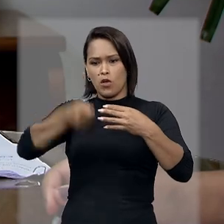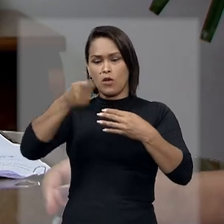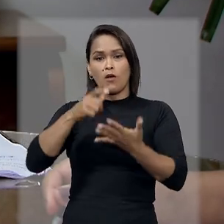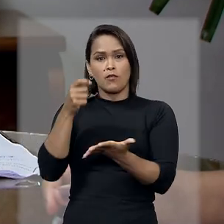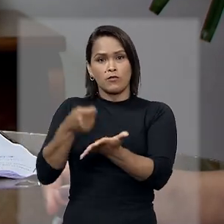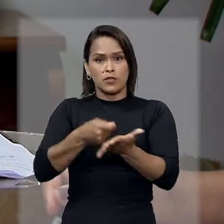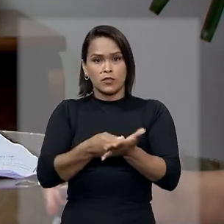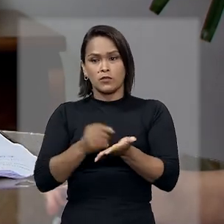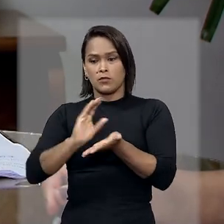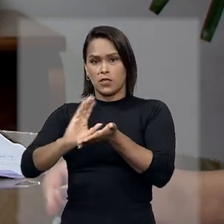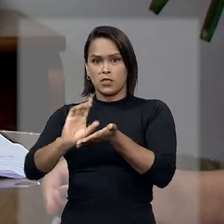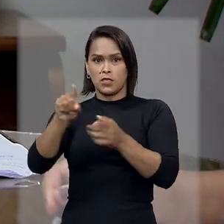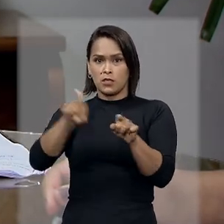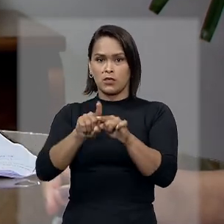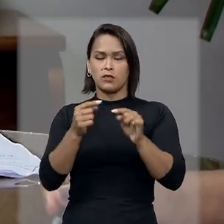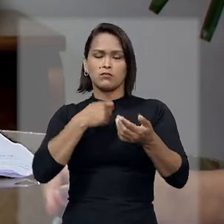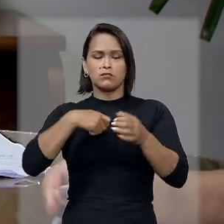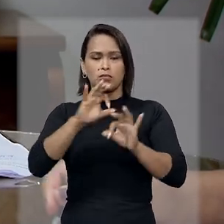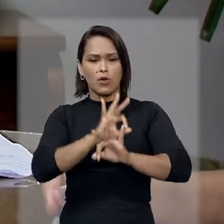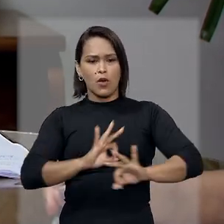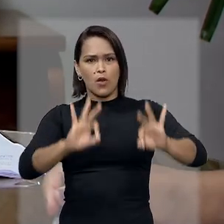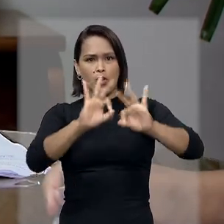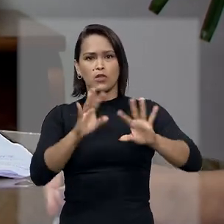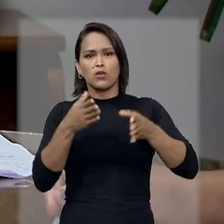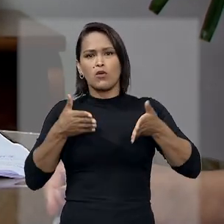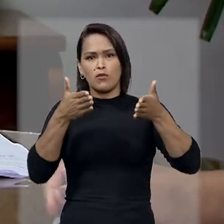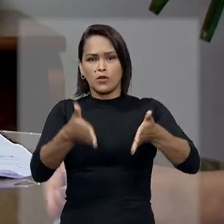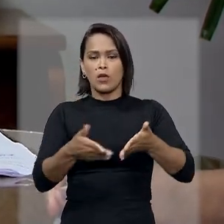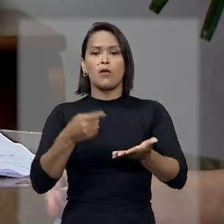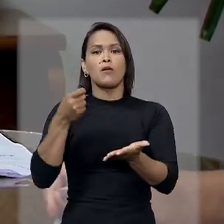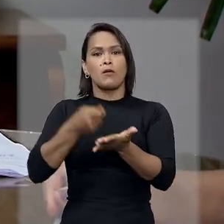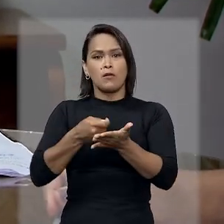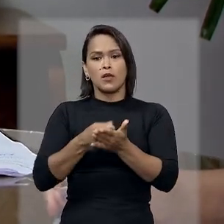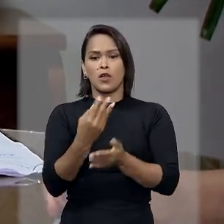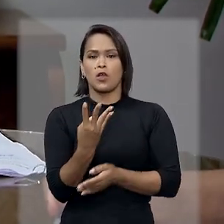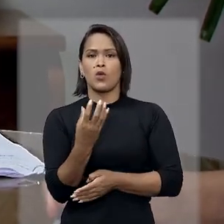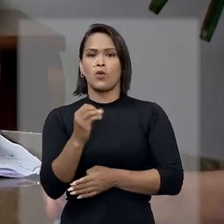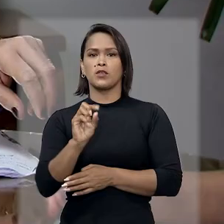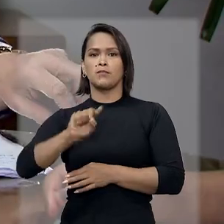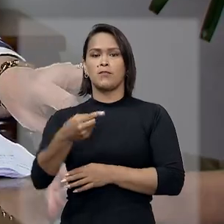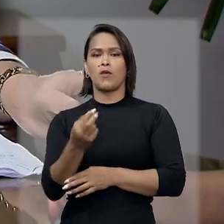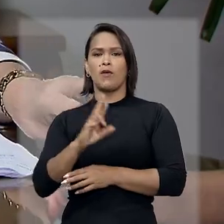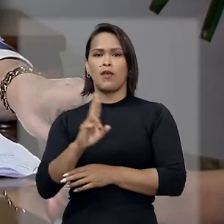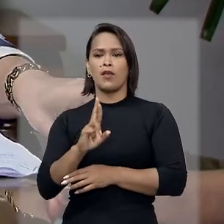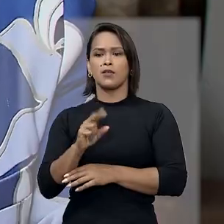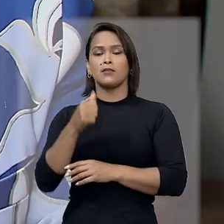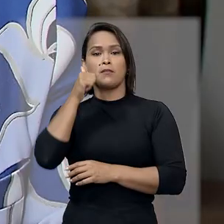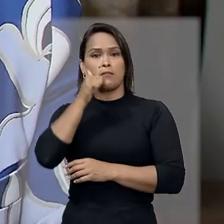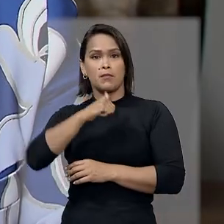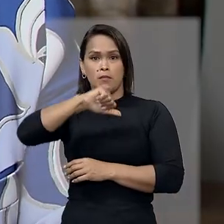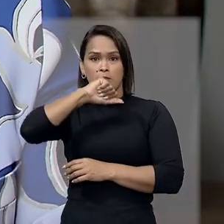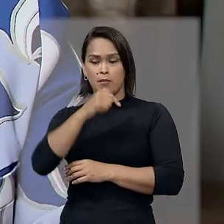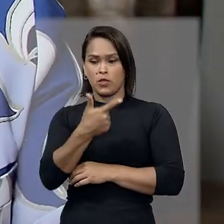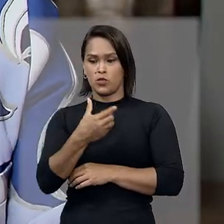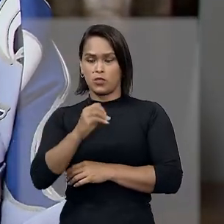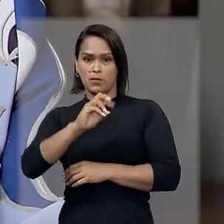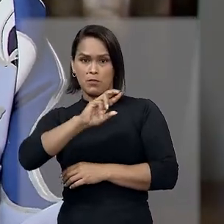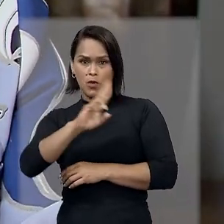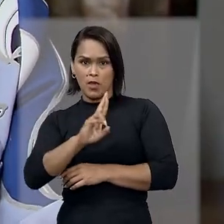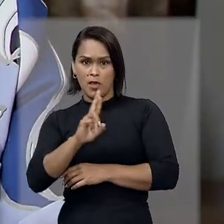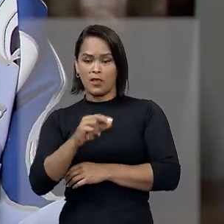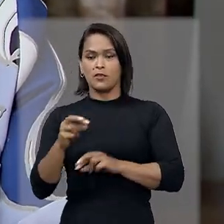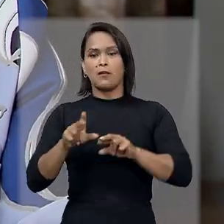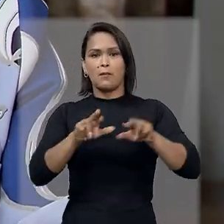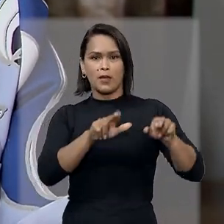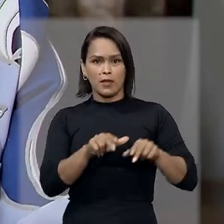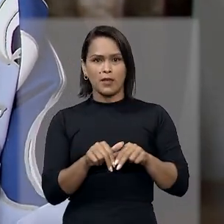além da pensão e das despesas com o funeral, o pagamento de R$ 400 mil para a mãe e R 200 mil para a